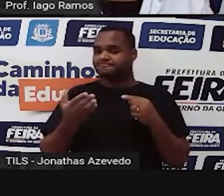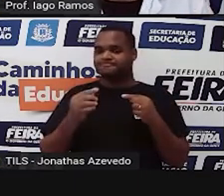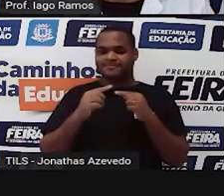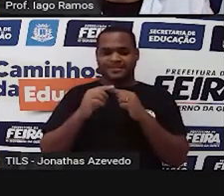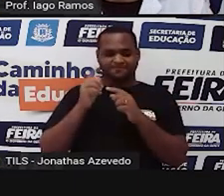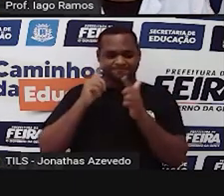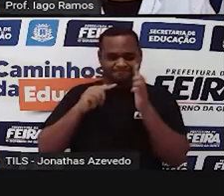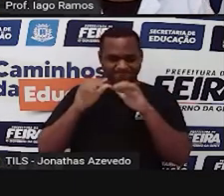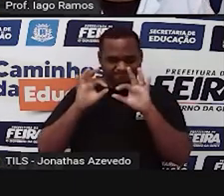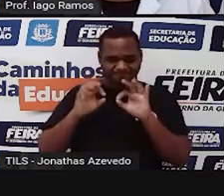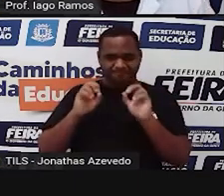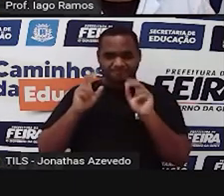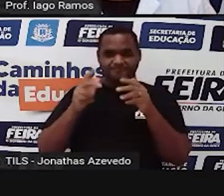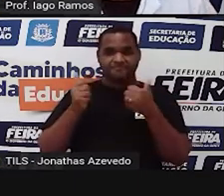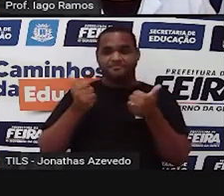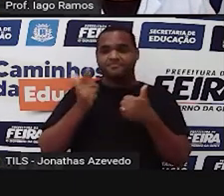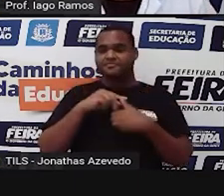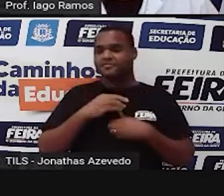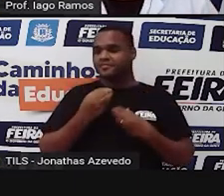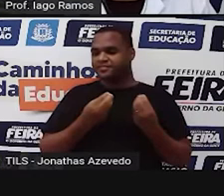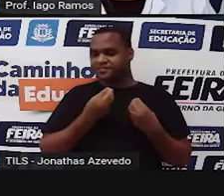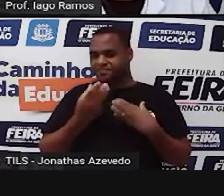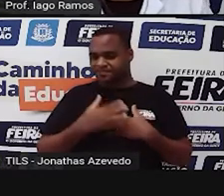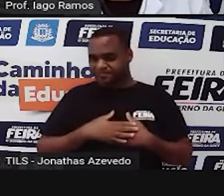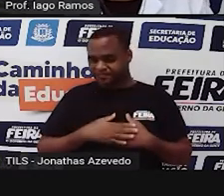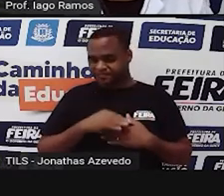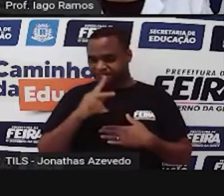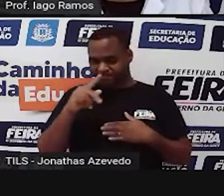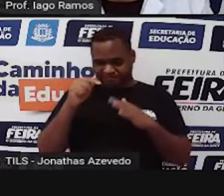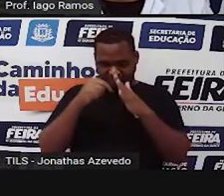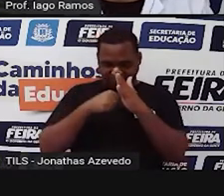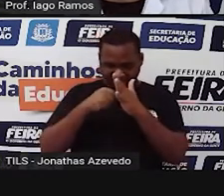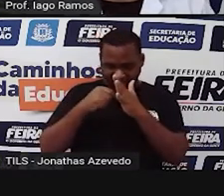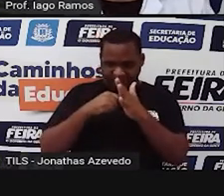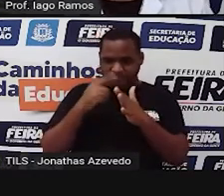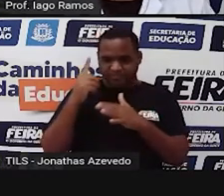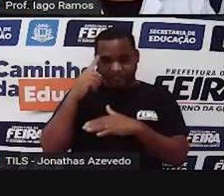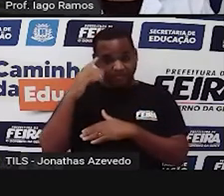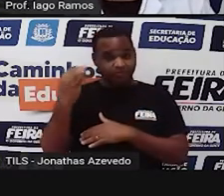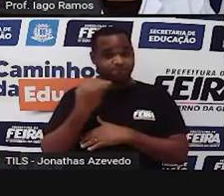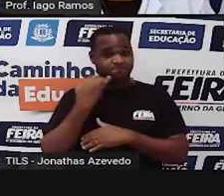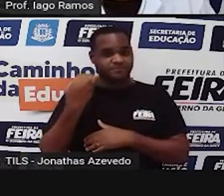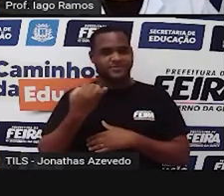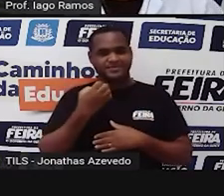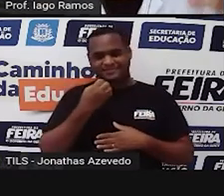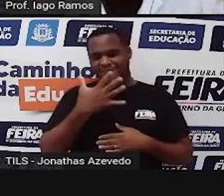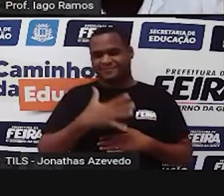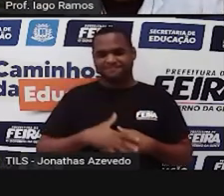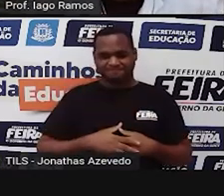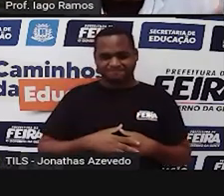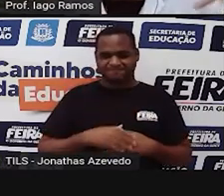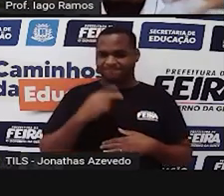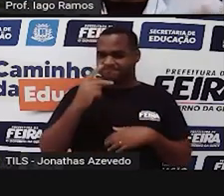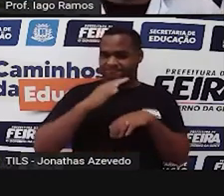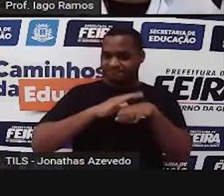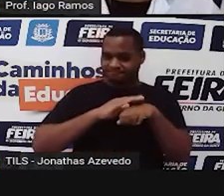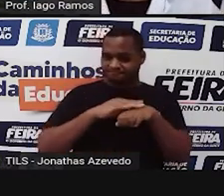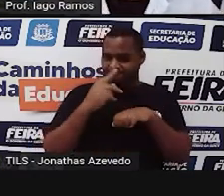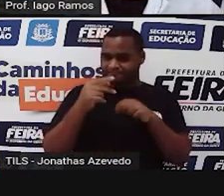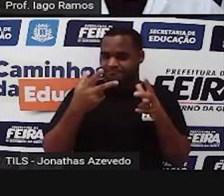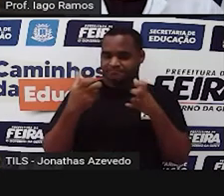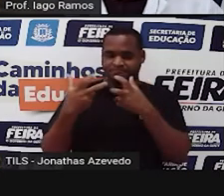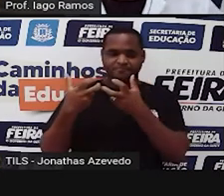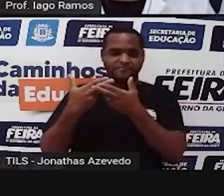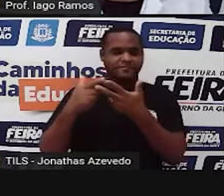conteúdo, tá bom? Faz aí essa autoavaliação, porque ela é muito importante, né? Inclusive pra você mesmo perceber